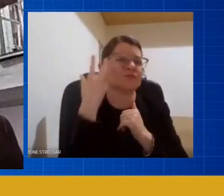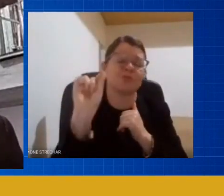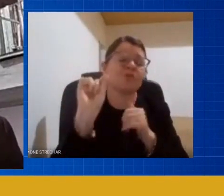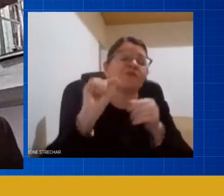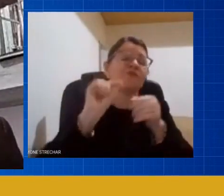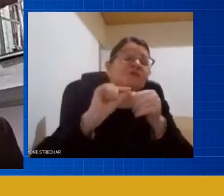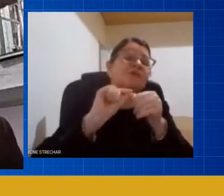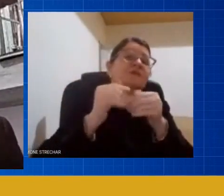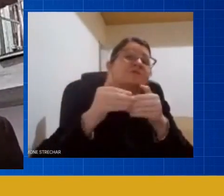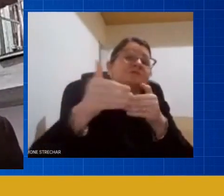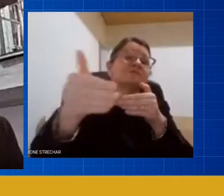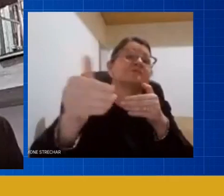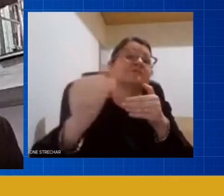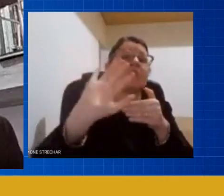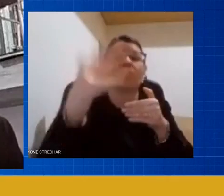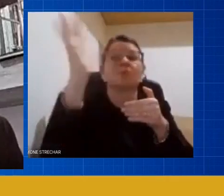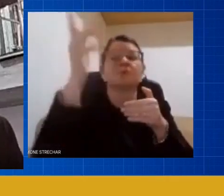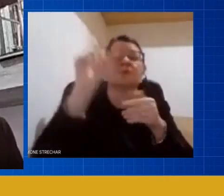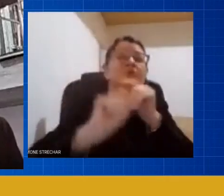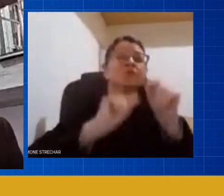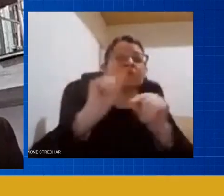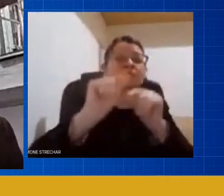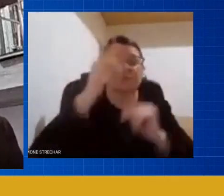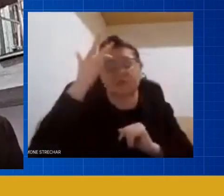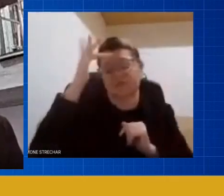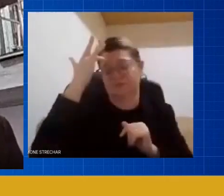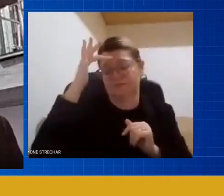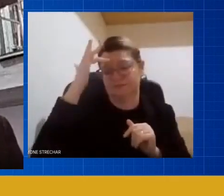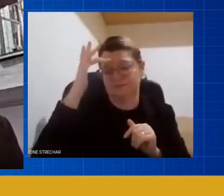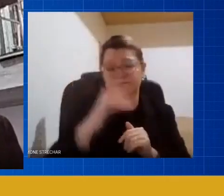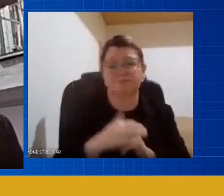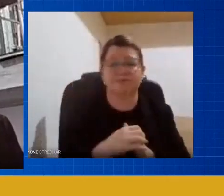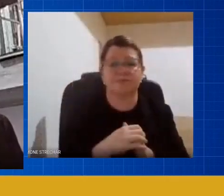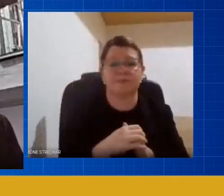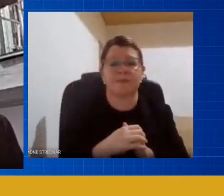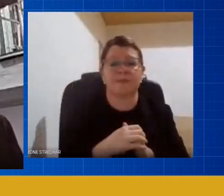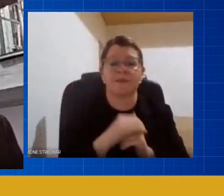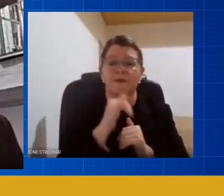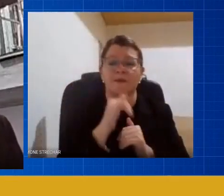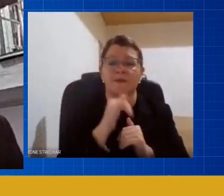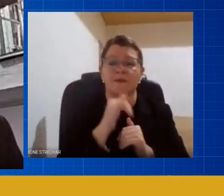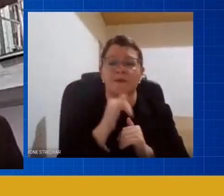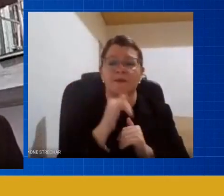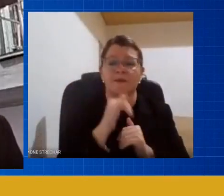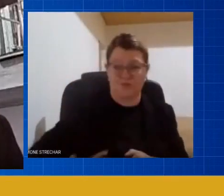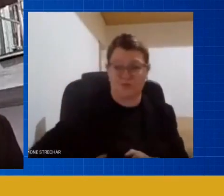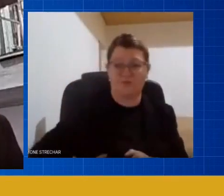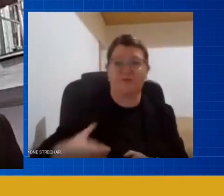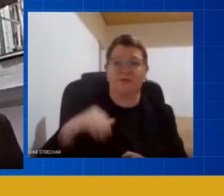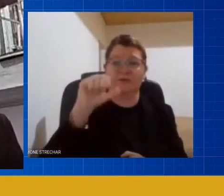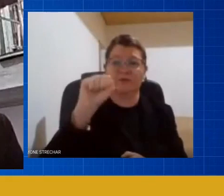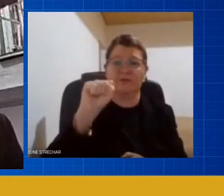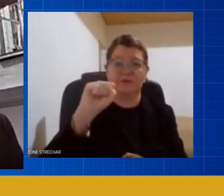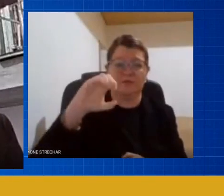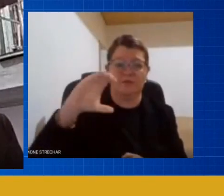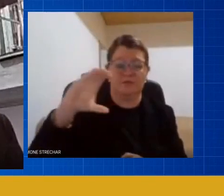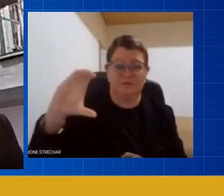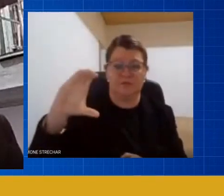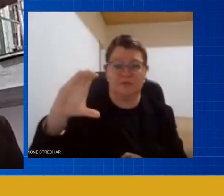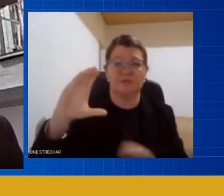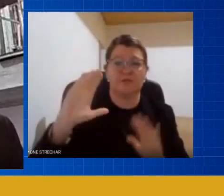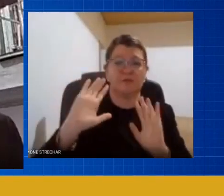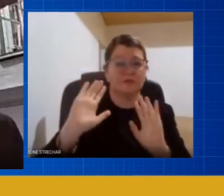né só citar uma informação aqui por exemplo o governador do meu estado de Santa Catarina publicou um decreto